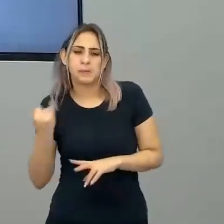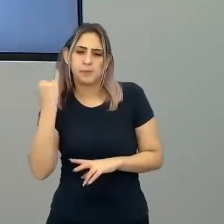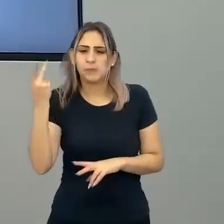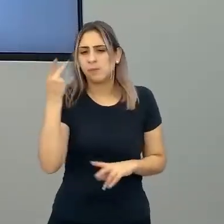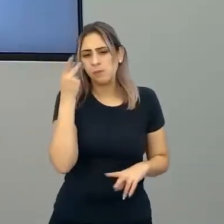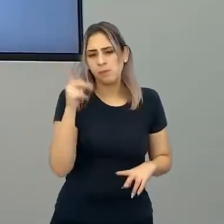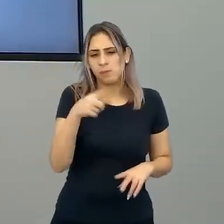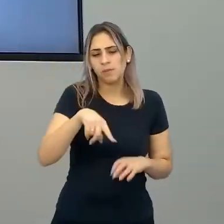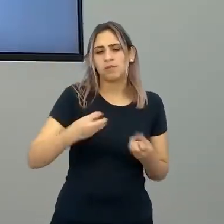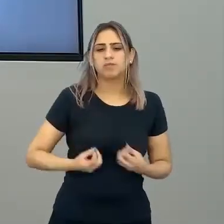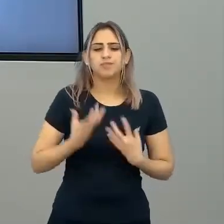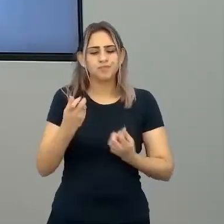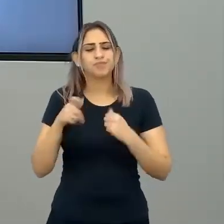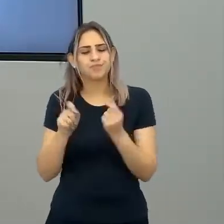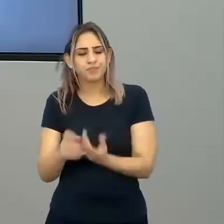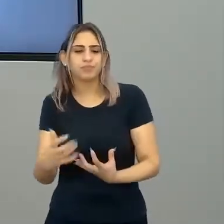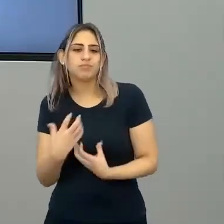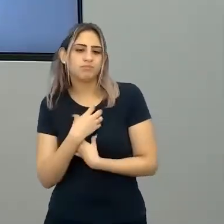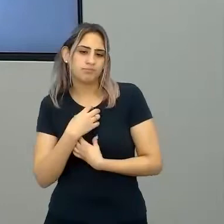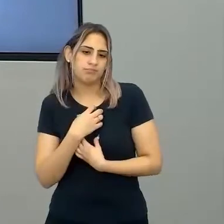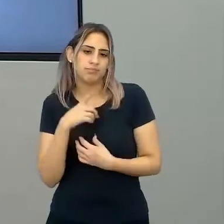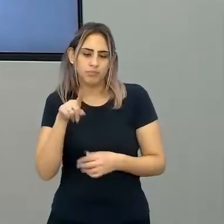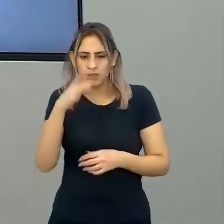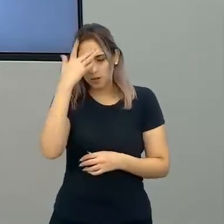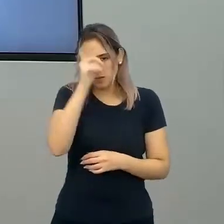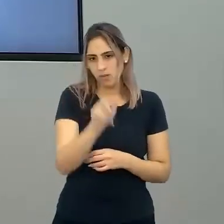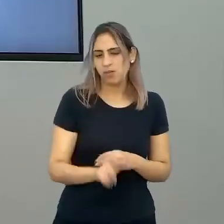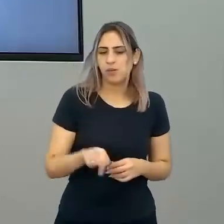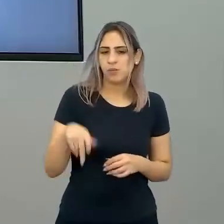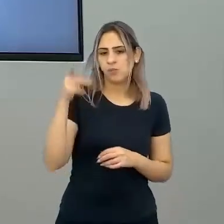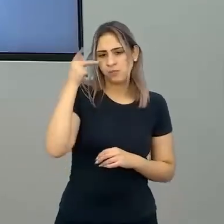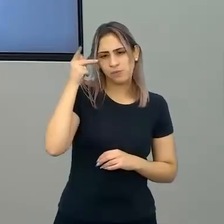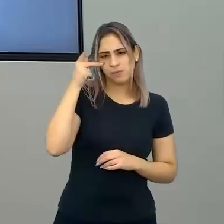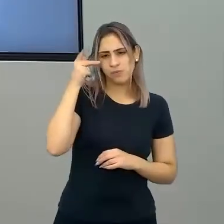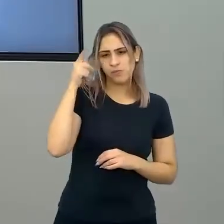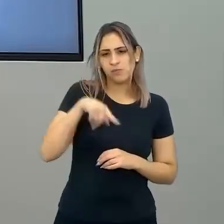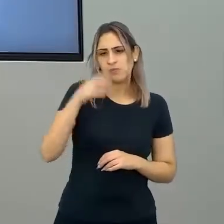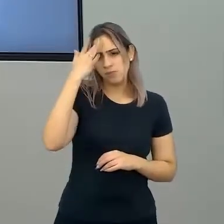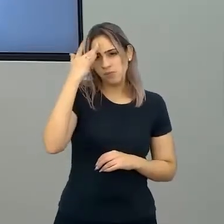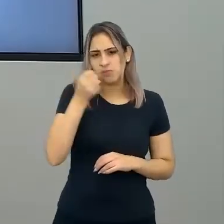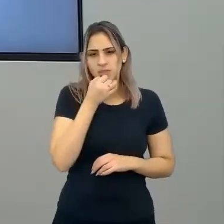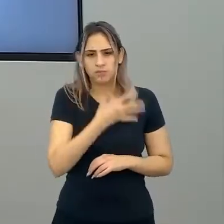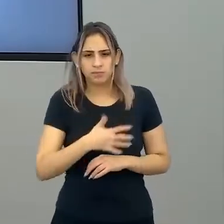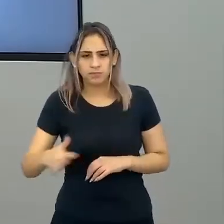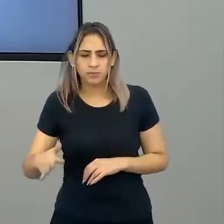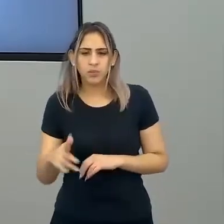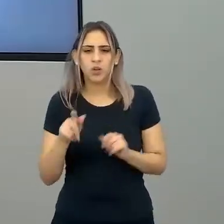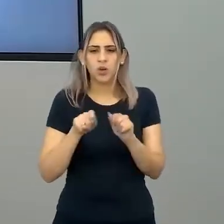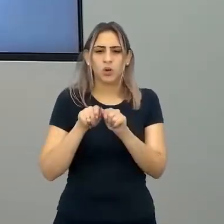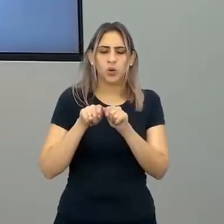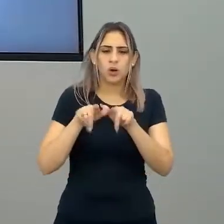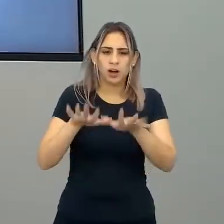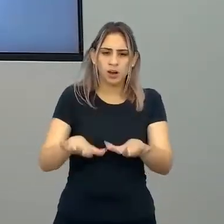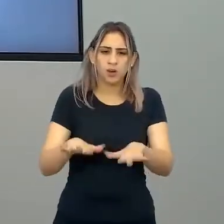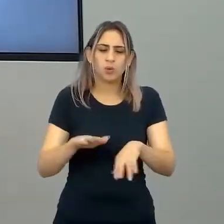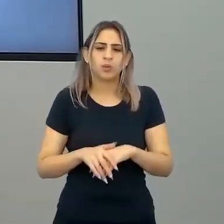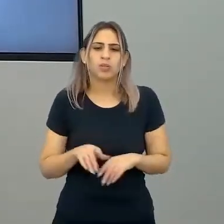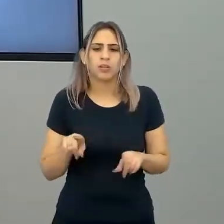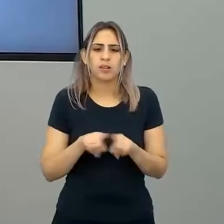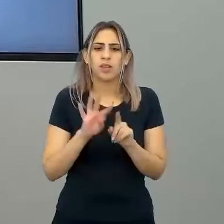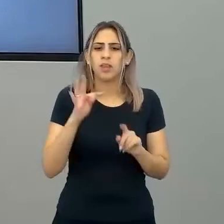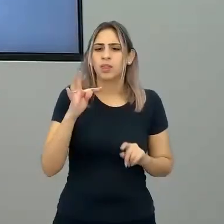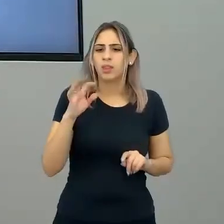para que os dados façam sentido. Uma pessoa de São Paulo, uma pessoa de Santos, uma pessoa de Guarulhos, uma pessoa de